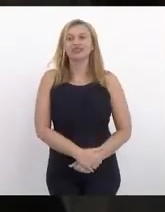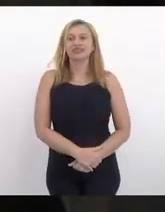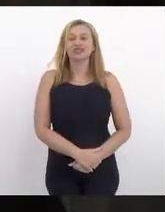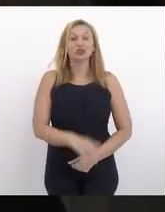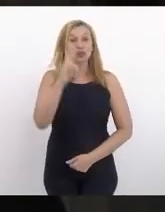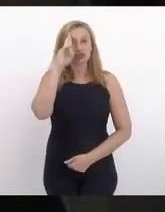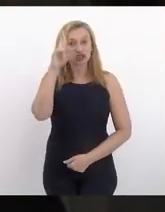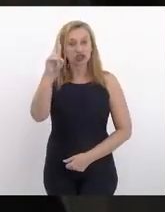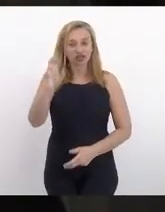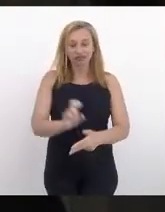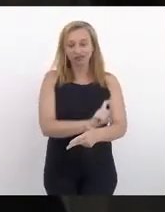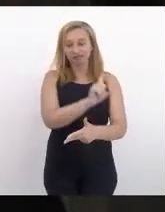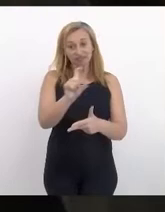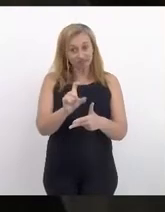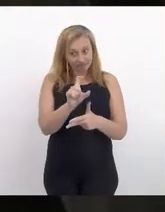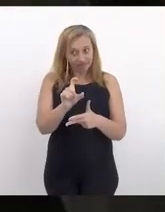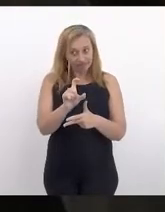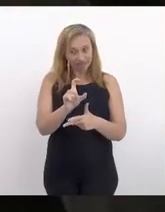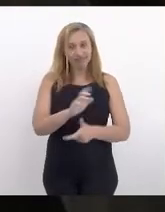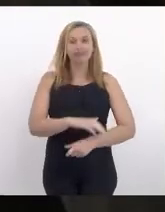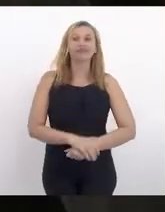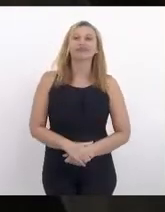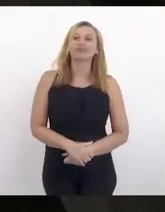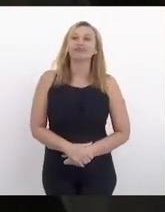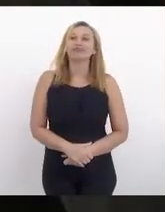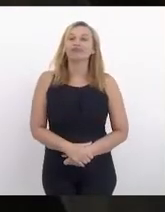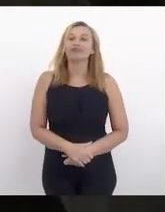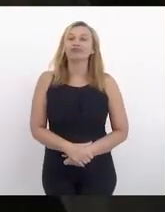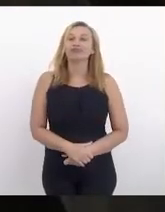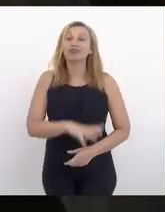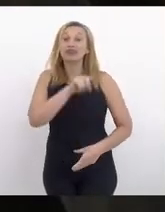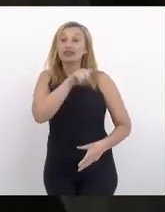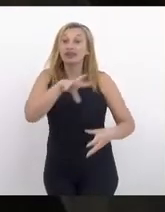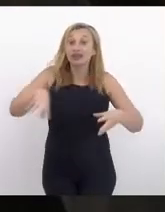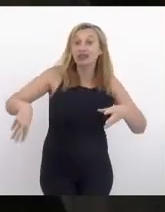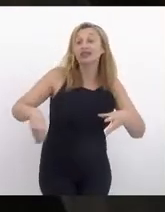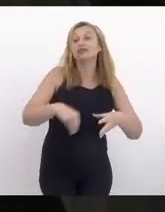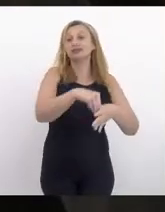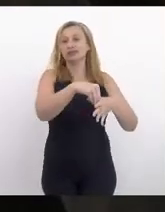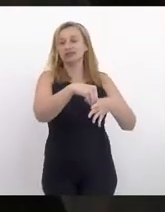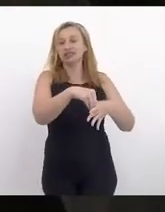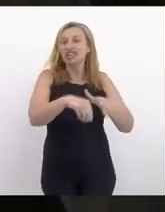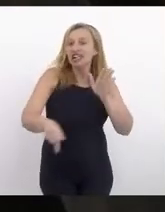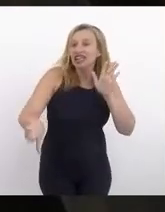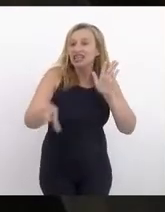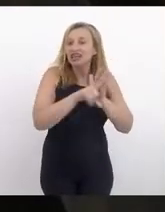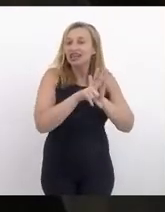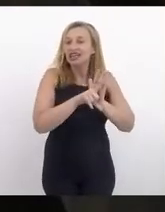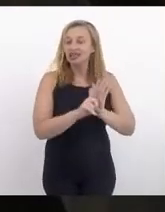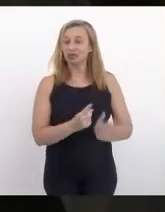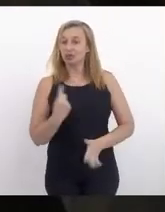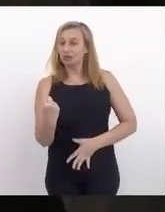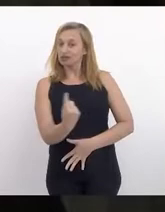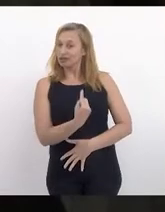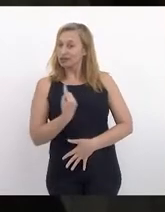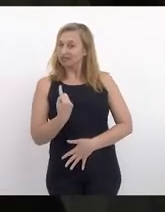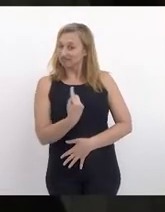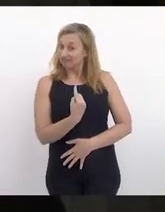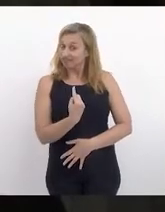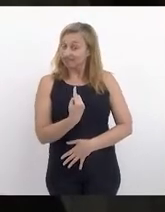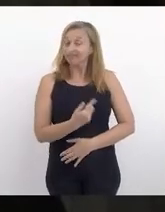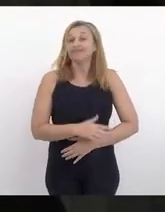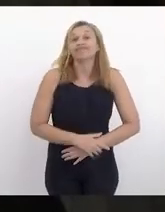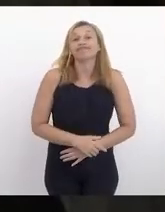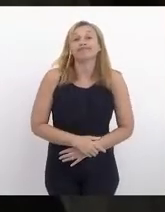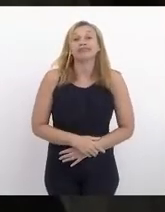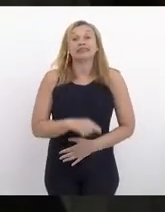chefe do Executivo que ele implantem lei de nossa autoria, que